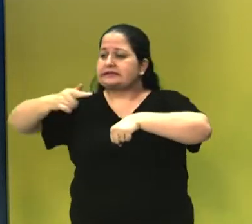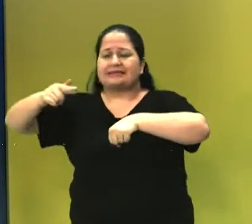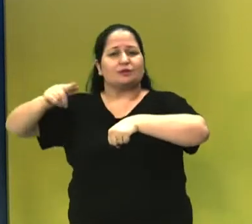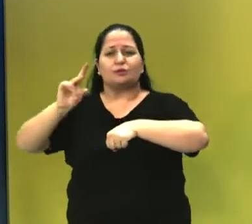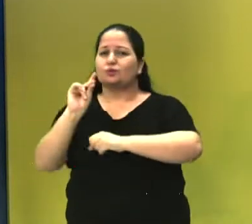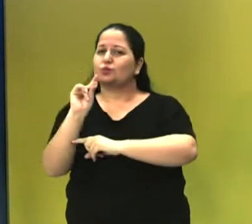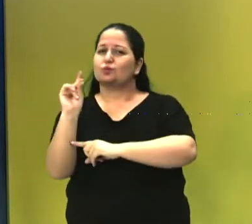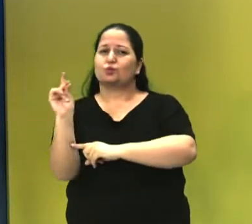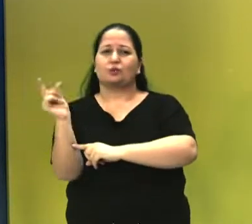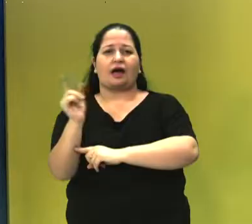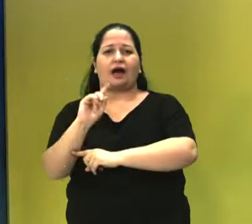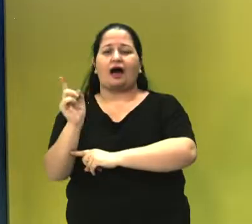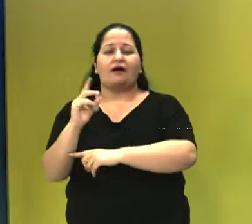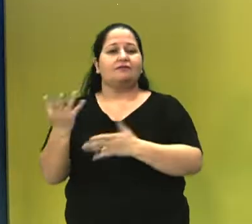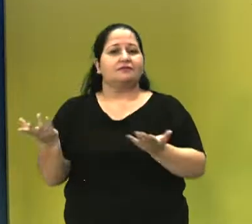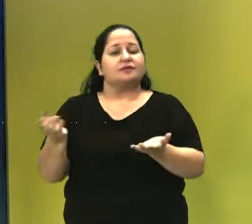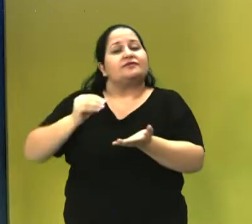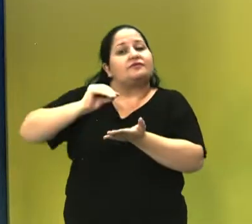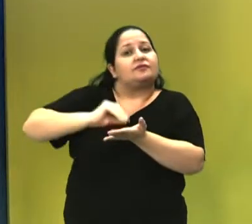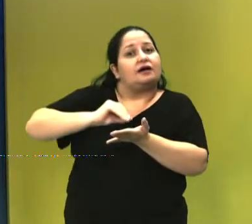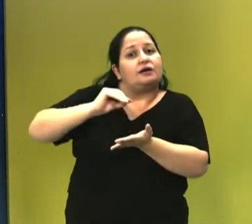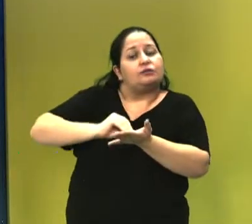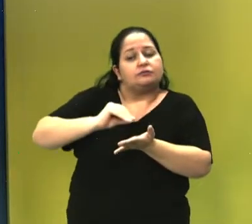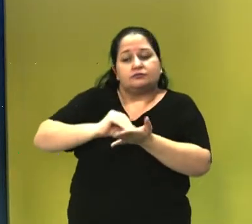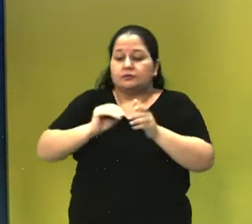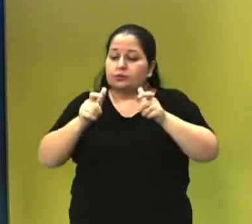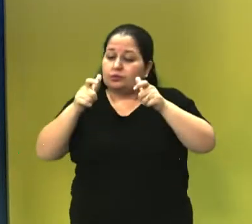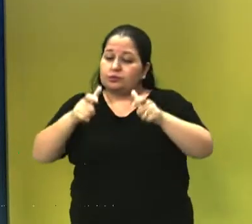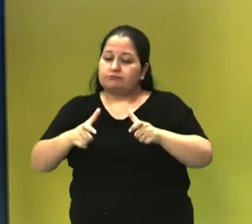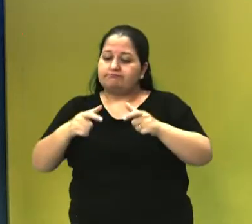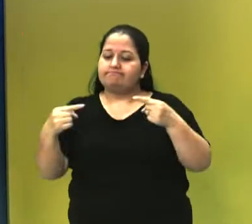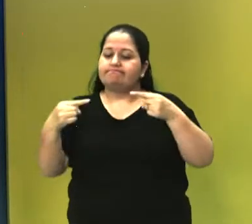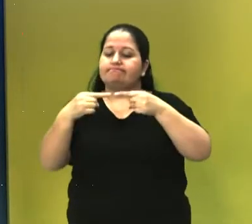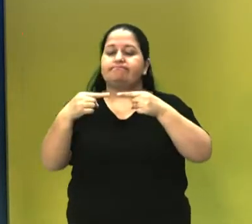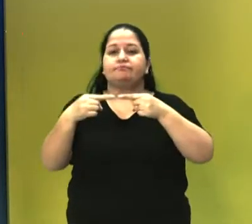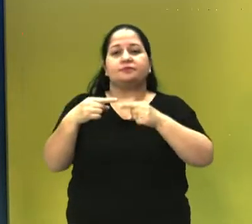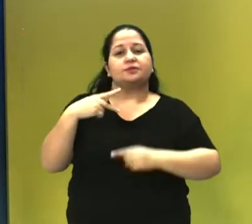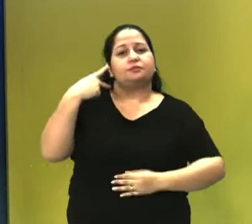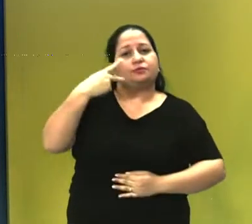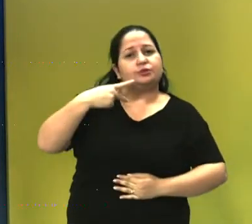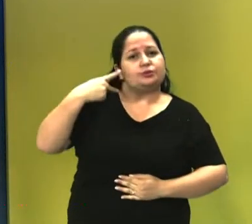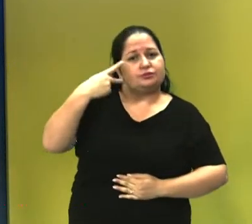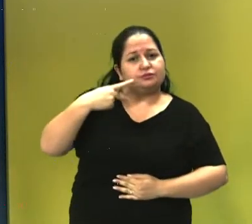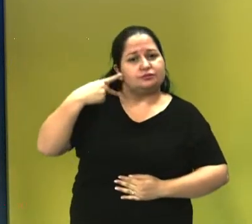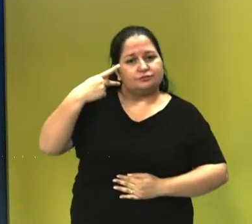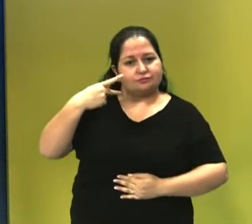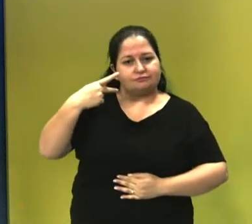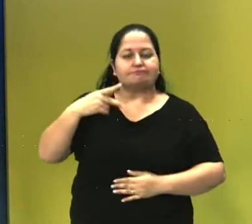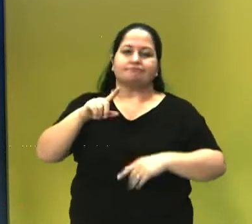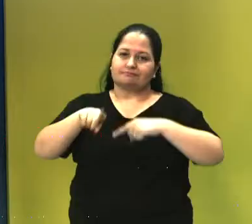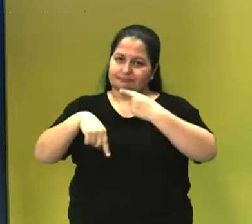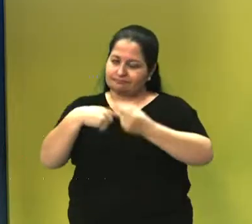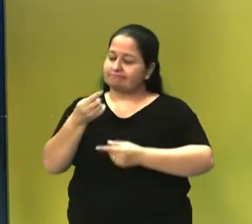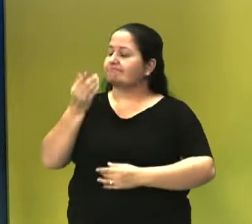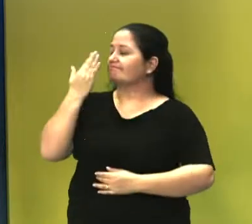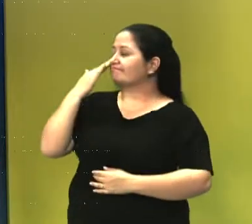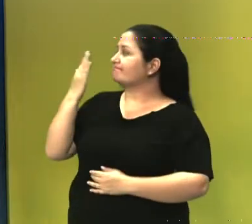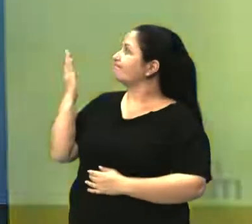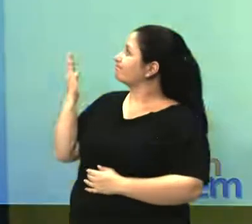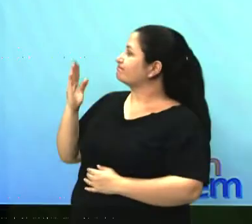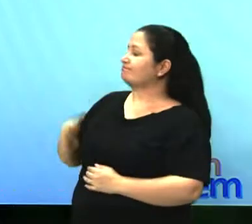gente tem que pensar em demandas políticas da época. E nesse sentido, nós assistimos então,